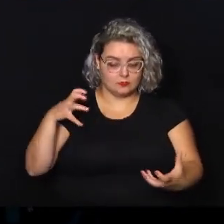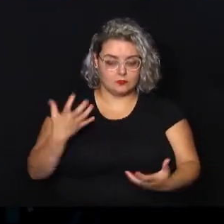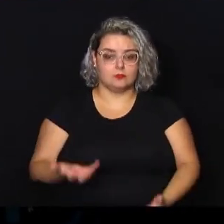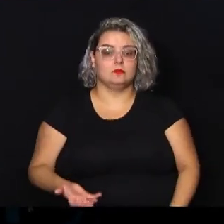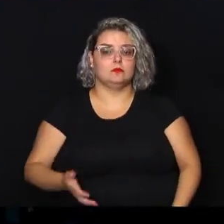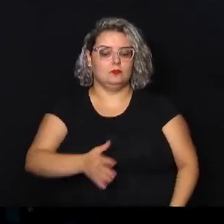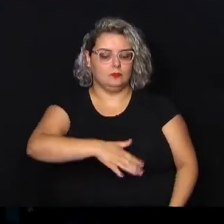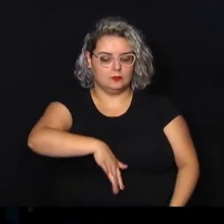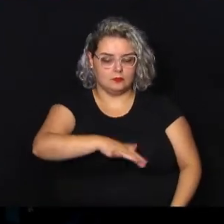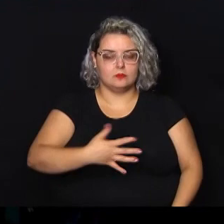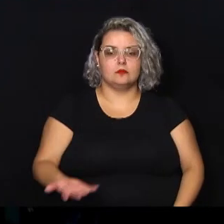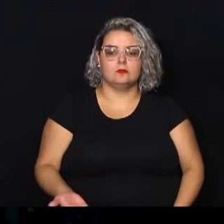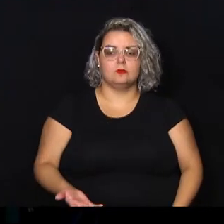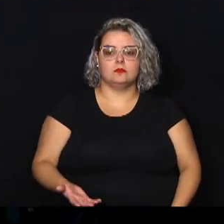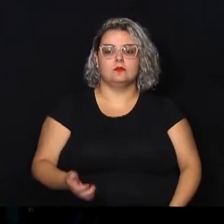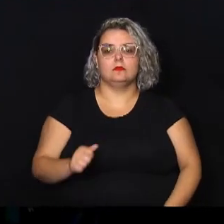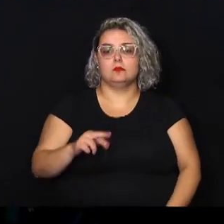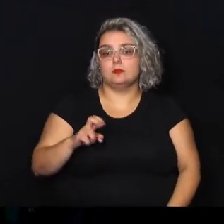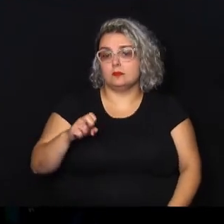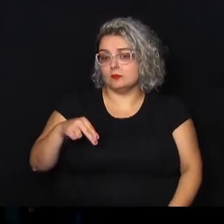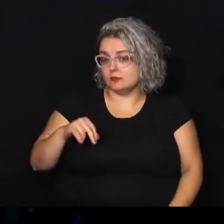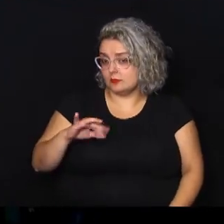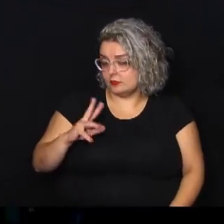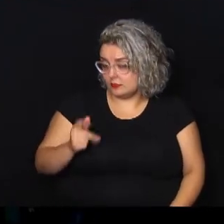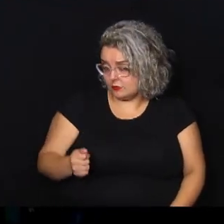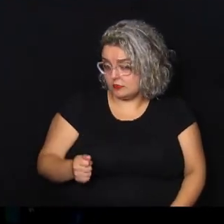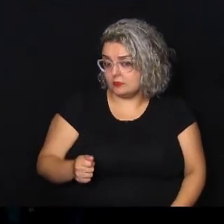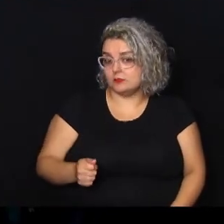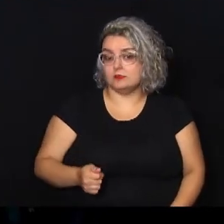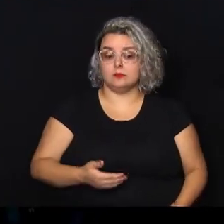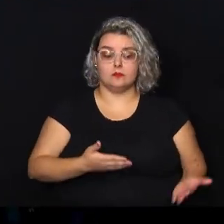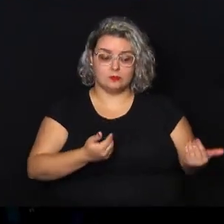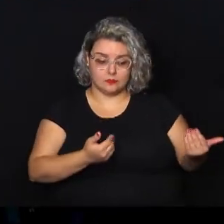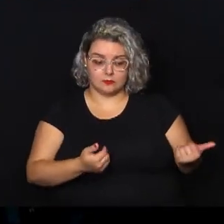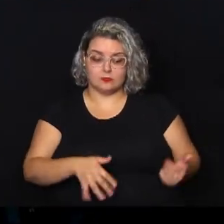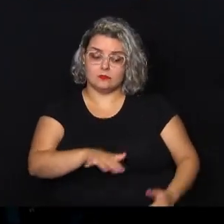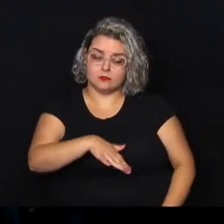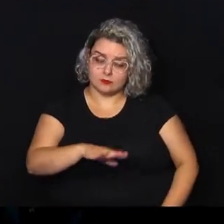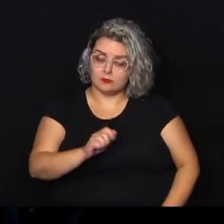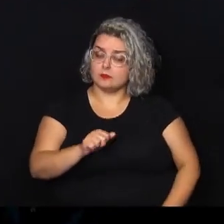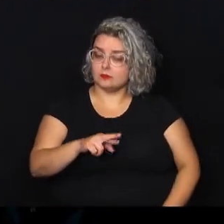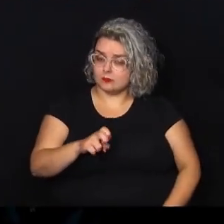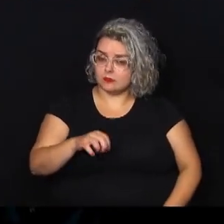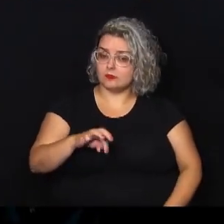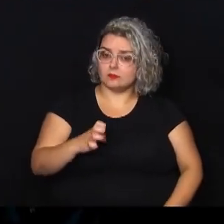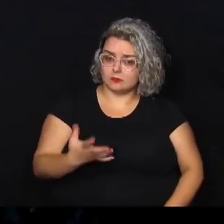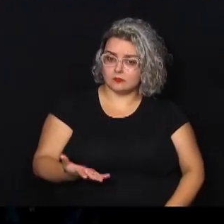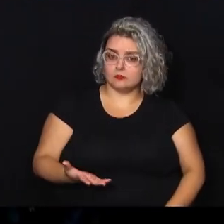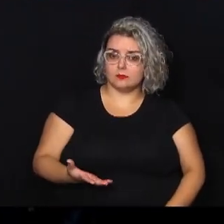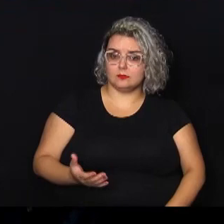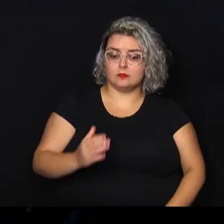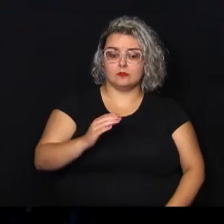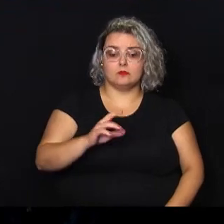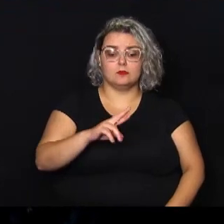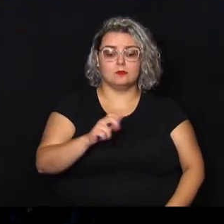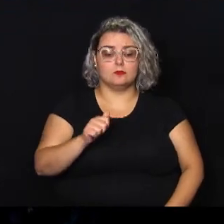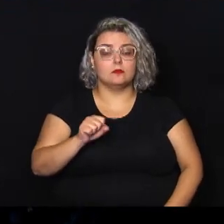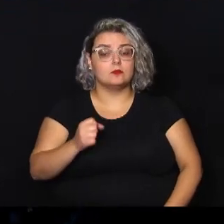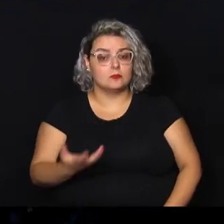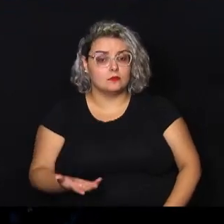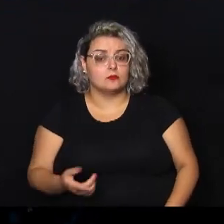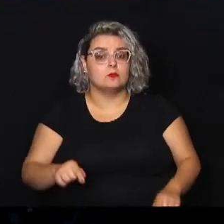tudo na região norte porque é uma região carente que ainda é para o crasso. Também